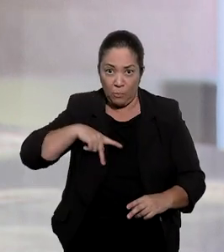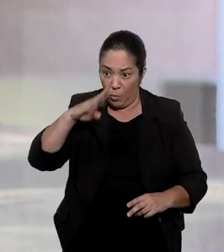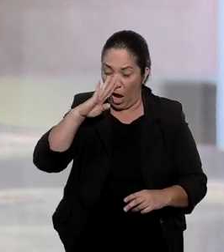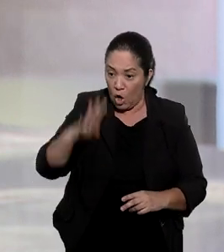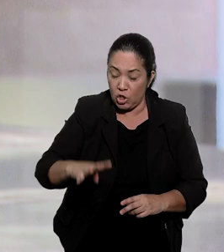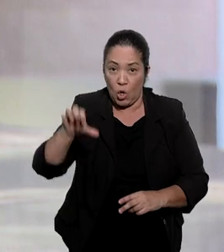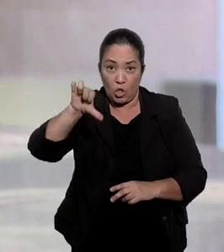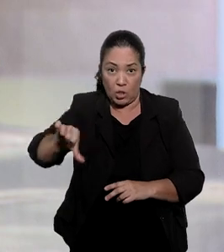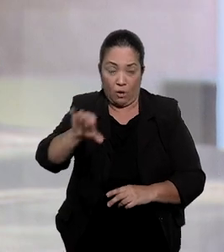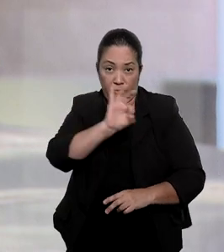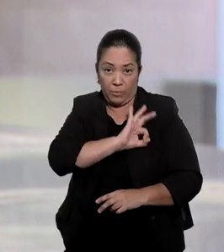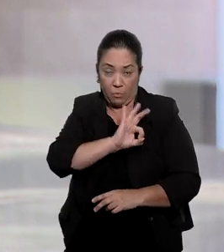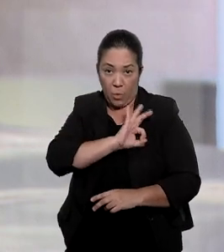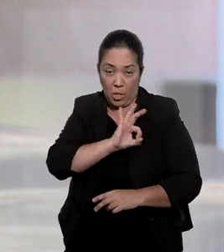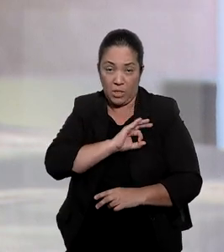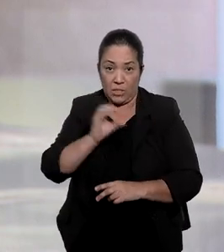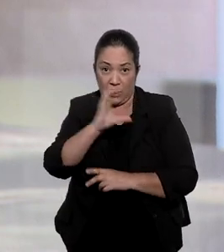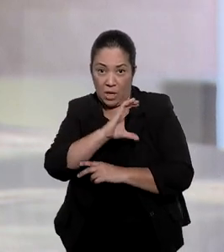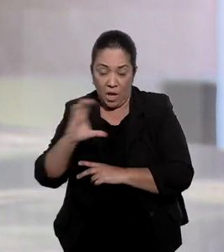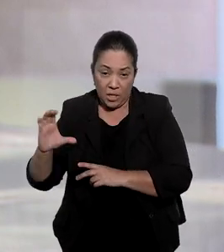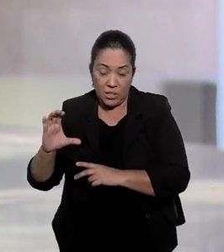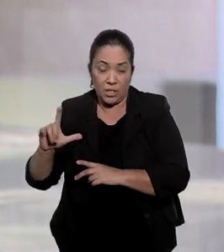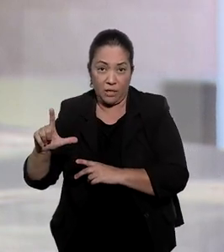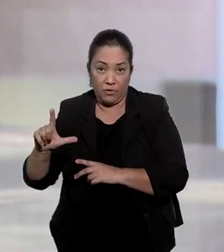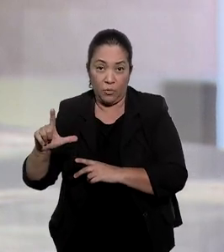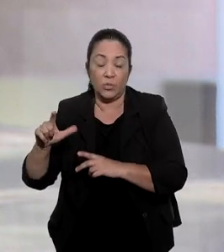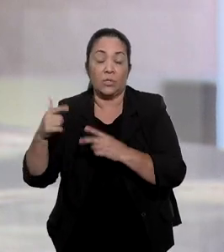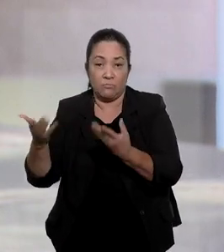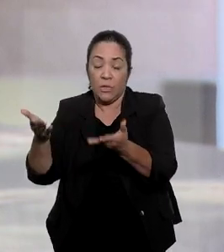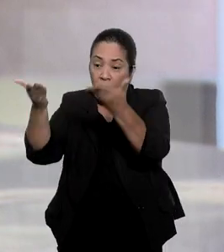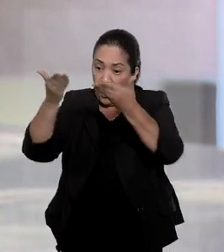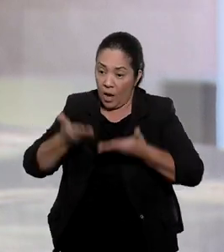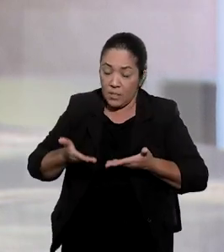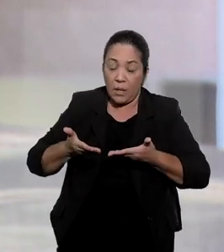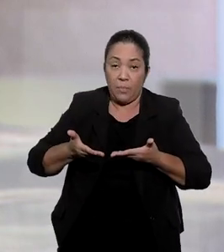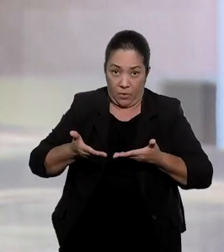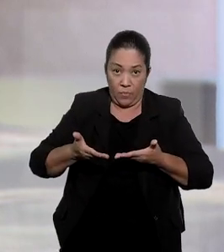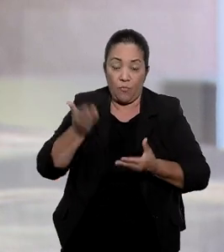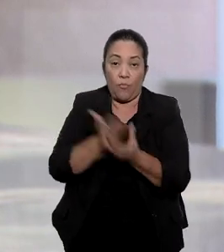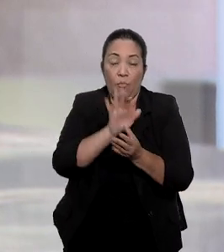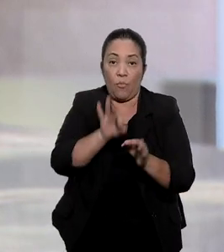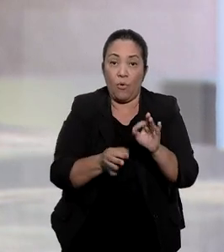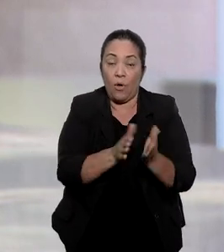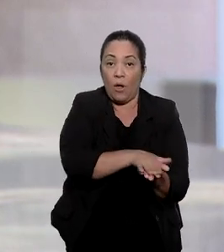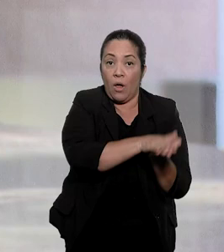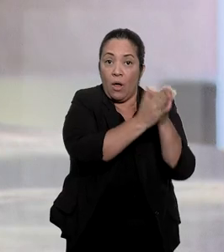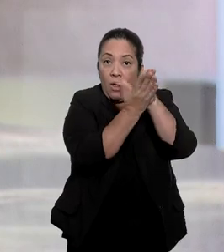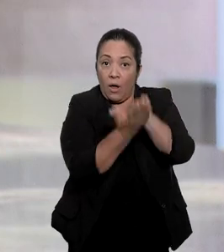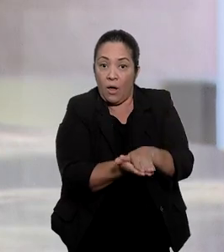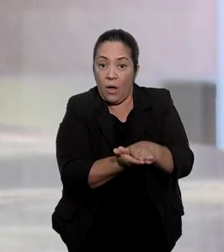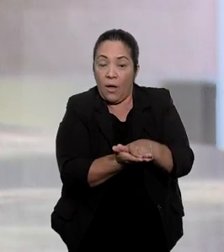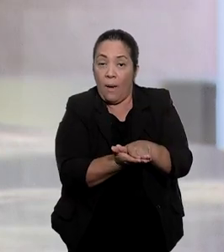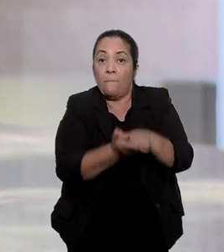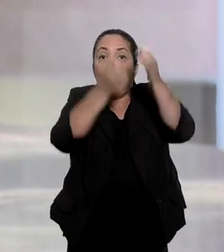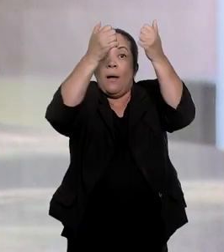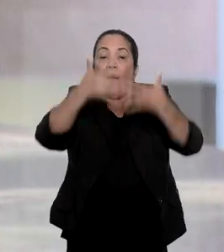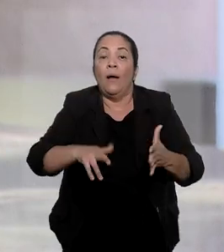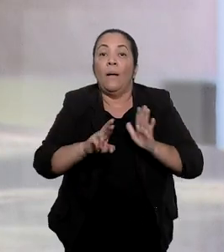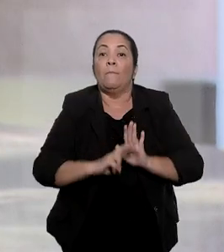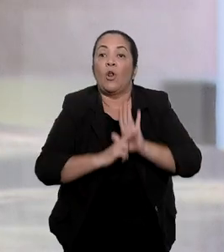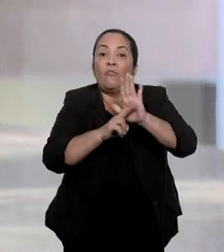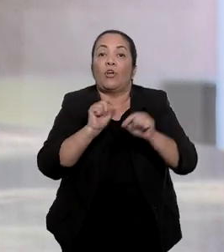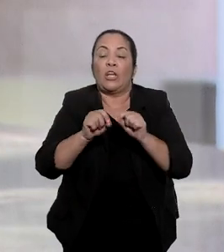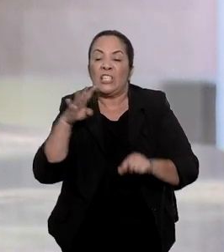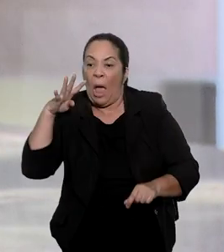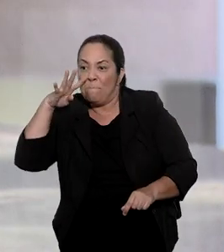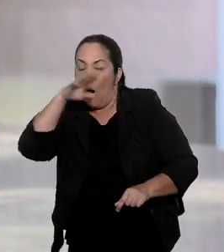primeira instância, foi proferida a decisão por ocasião do recebimento da denúncia para emendar a acusação, de modo a ficar configurado